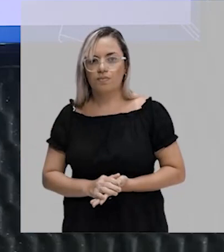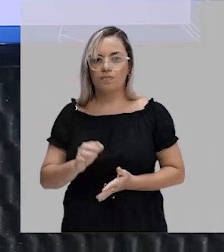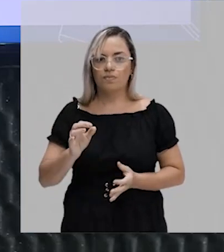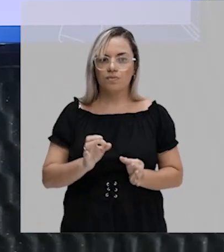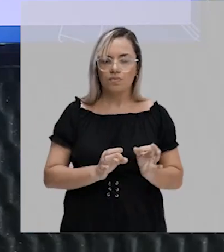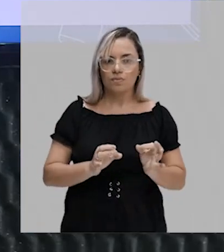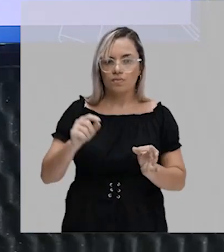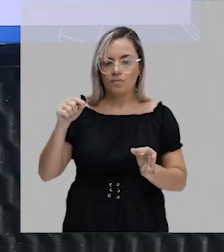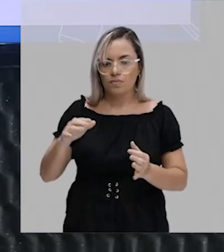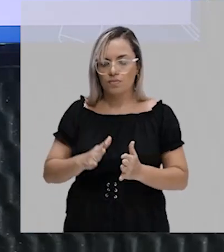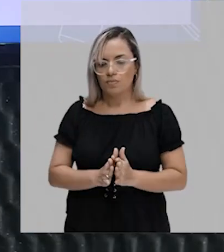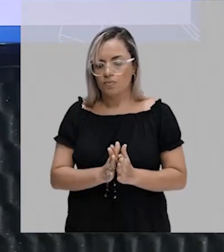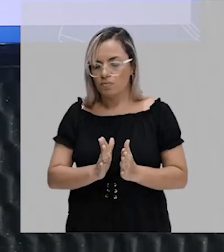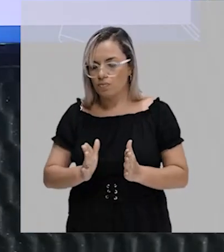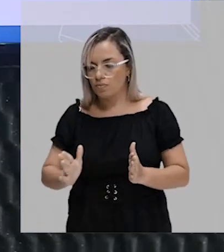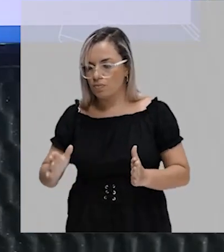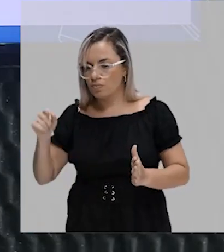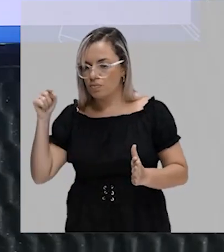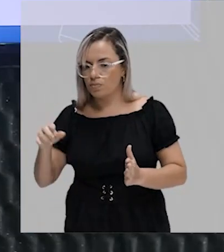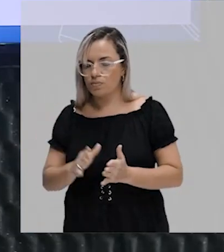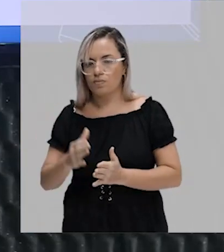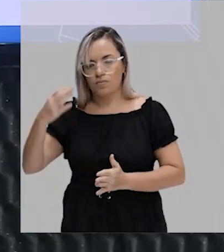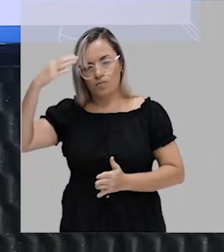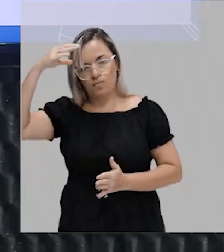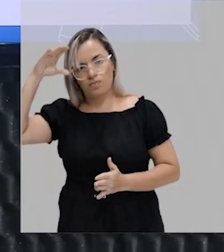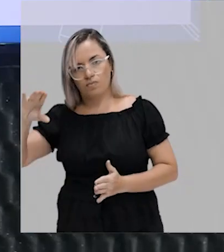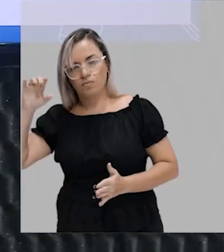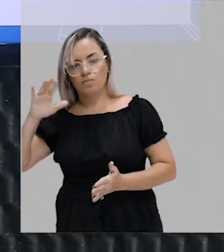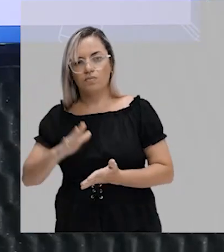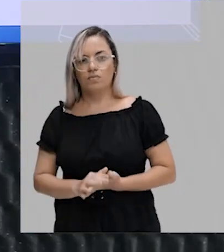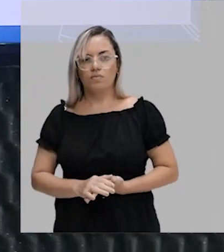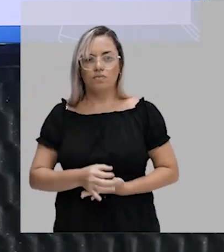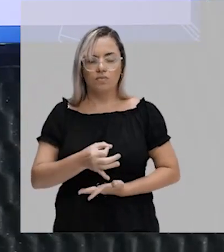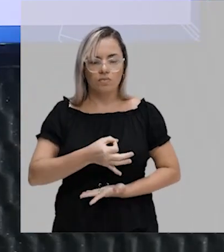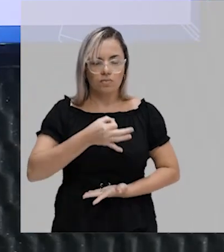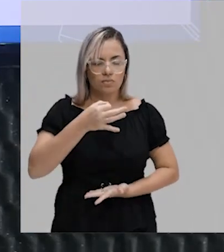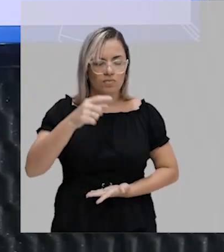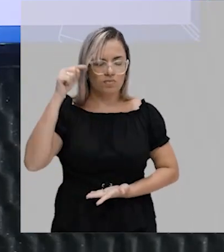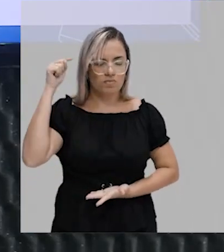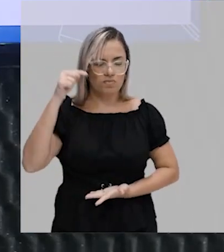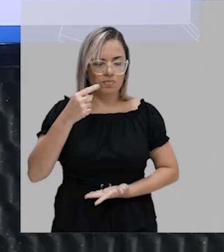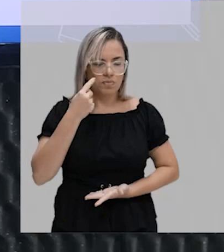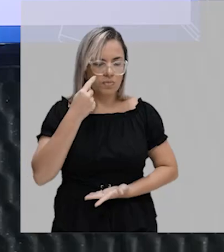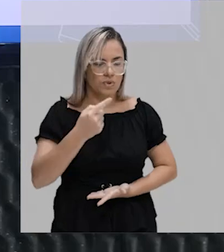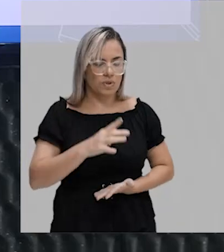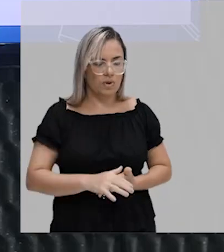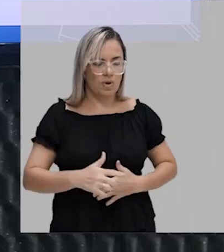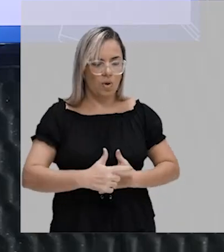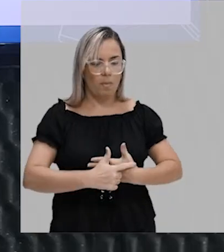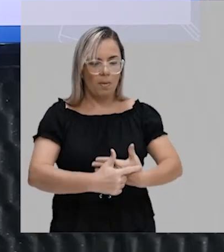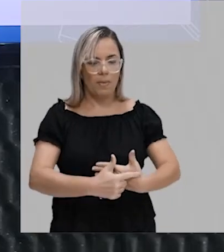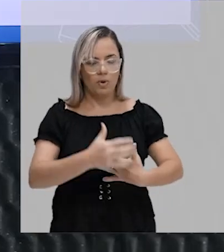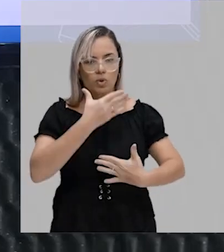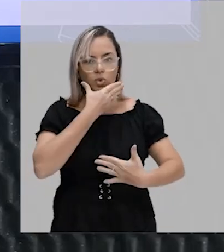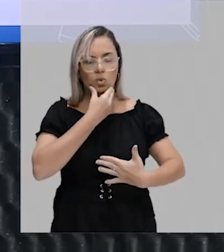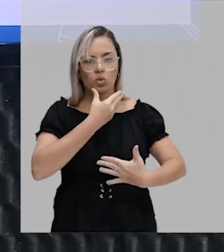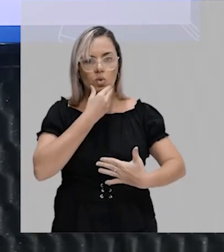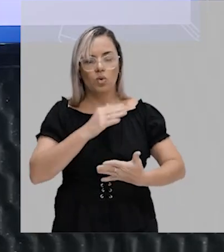relações sociais, estabelecendo essa cultura e essa visão social sobre o papel do homem e da mulher.